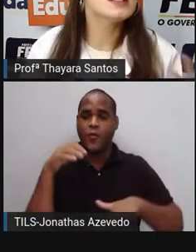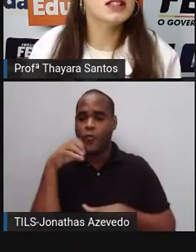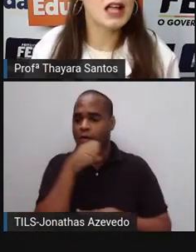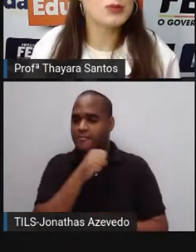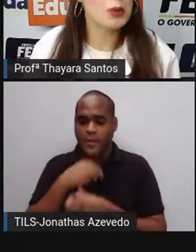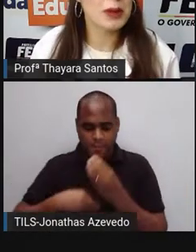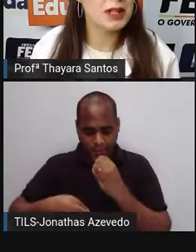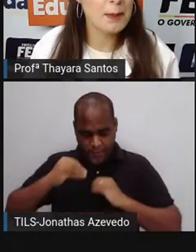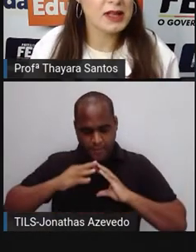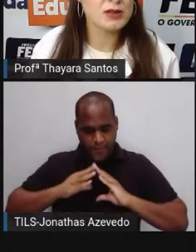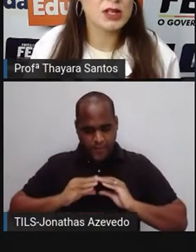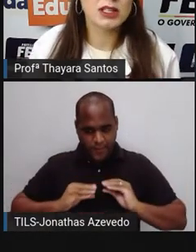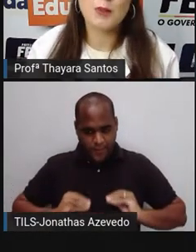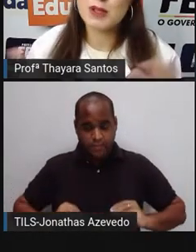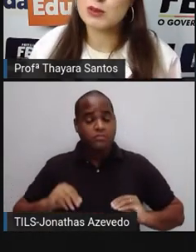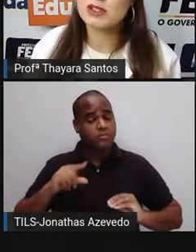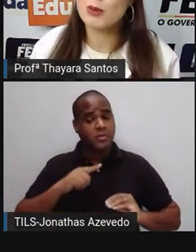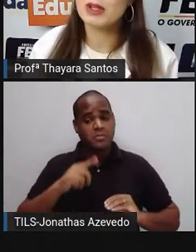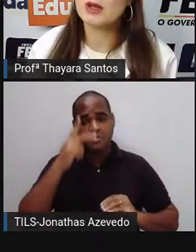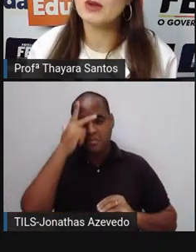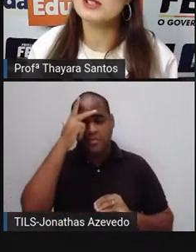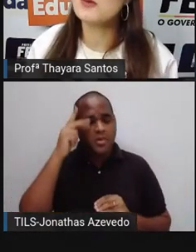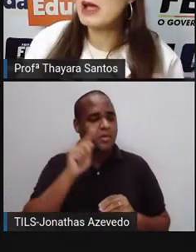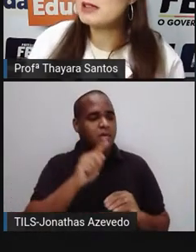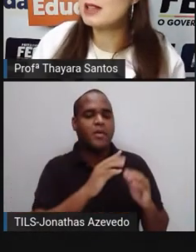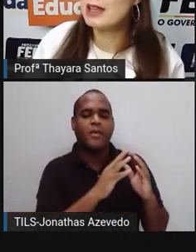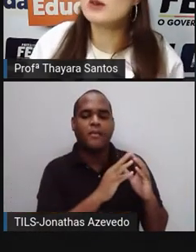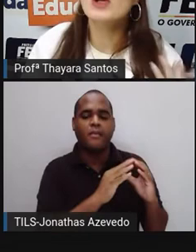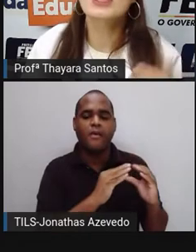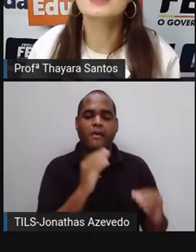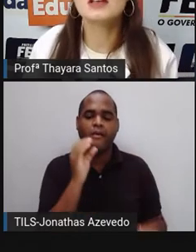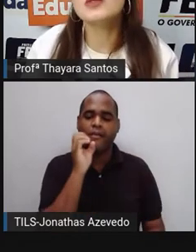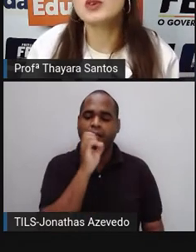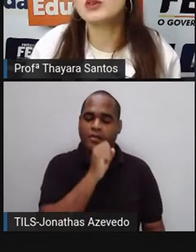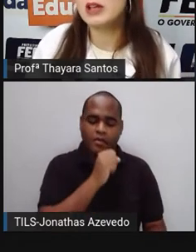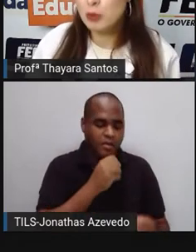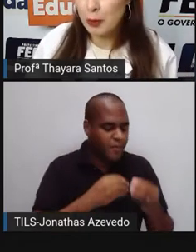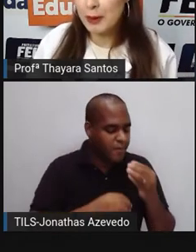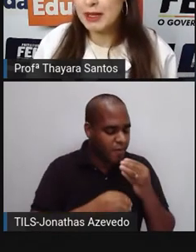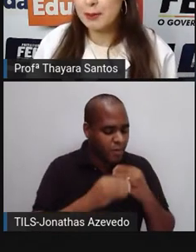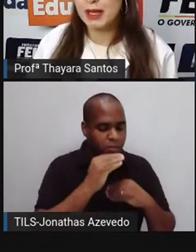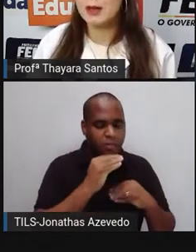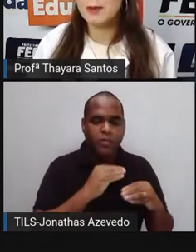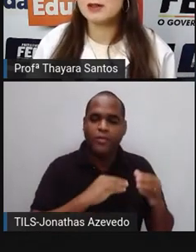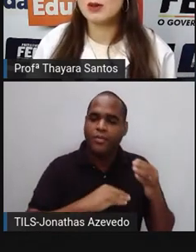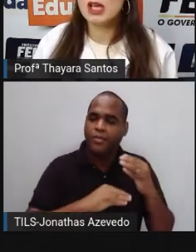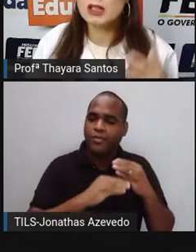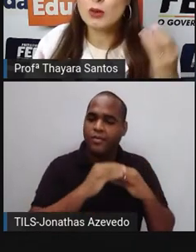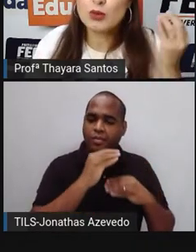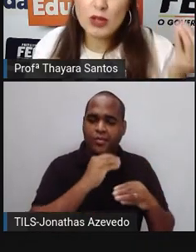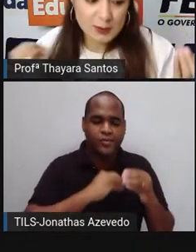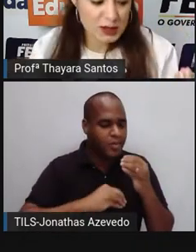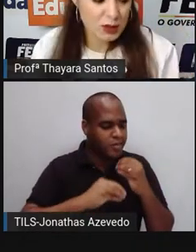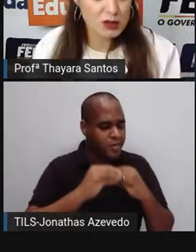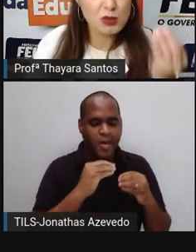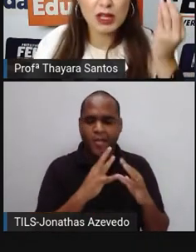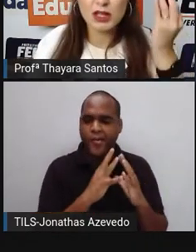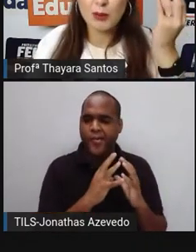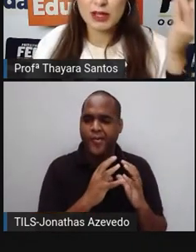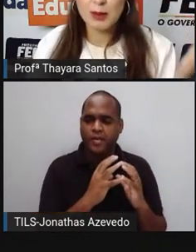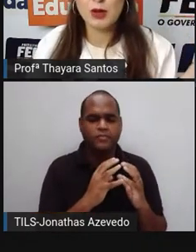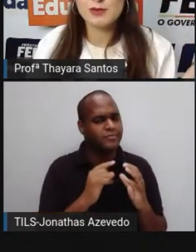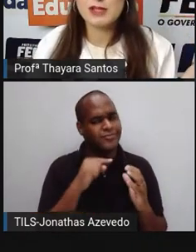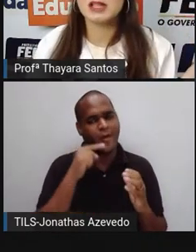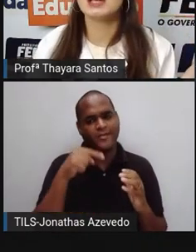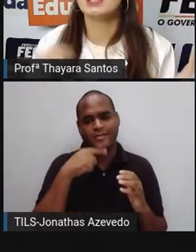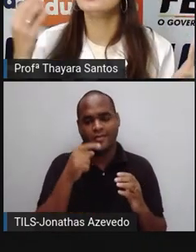que têm facilidade por perder peso. Tem pessoas que têm um metabolismo mais lento, que têm dificuldade por perder peso. Então, duas pessoas, uma que